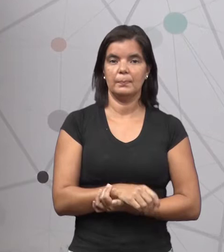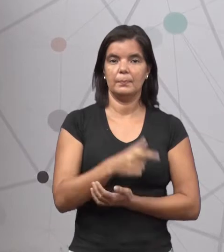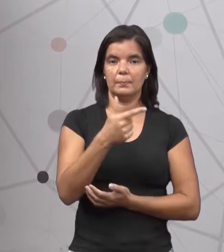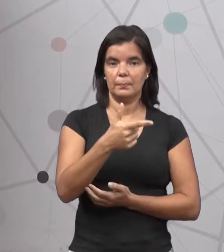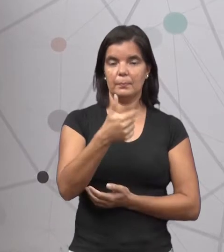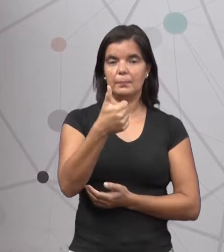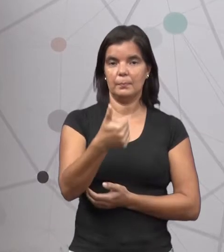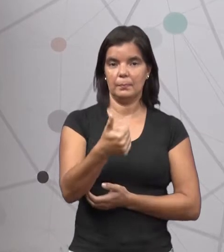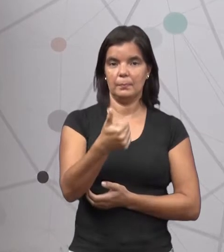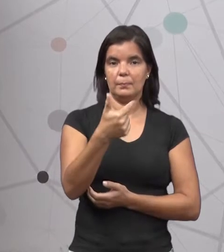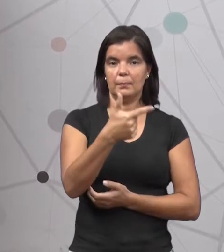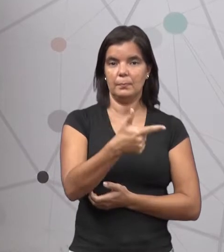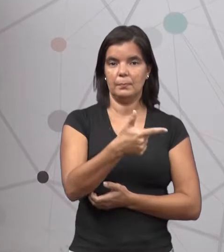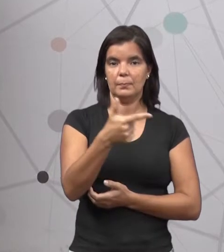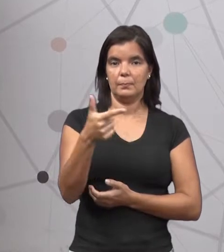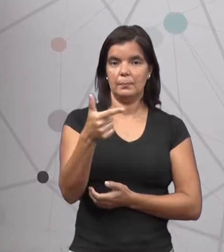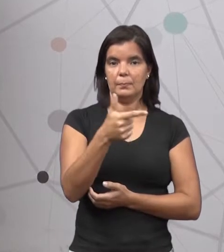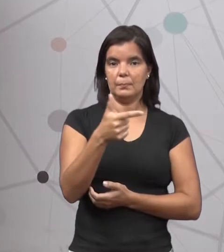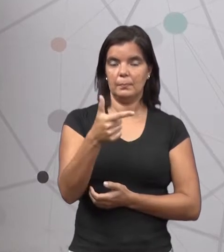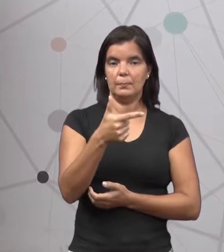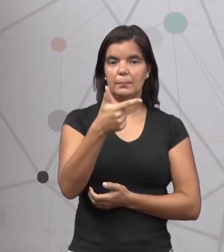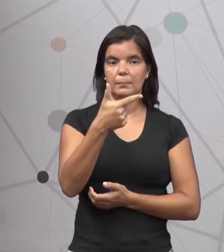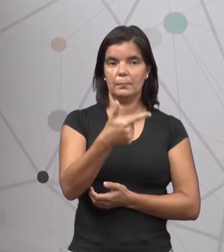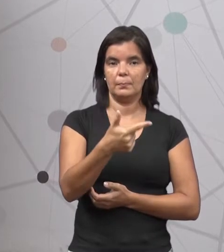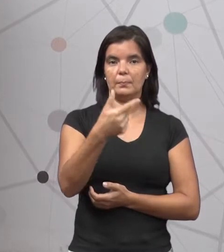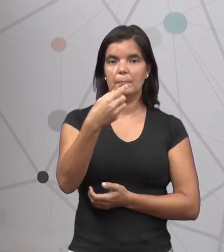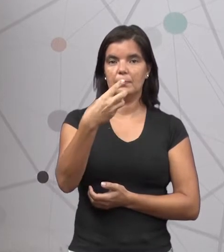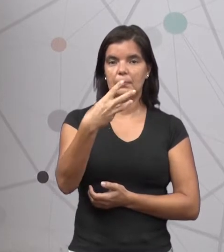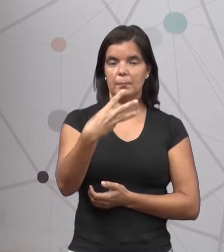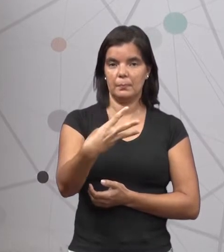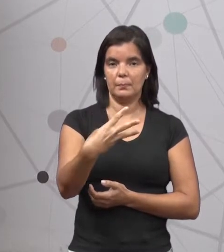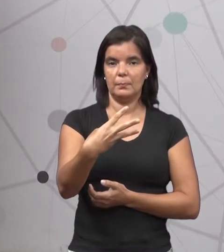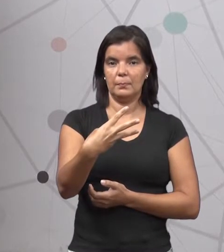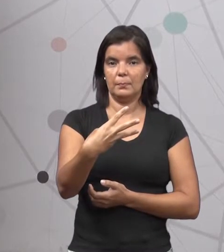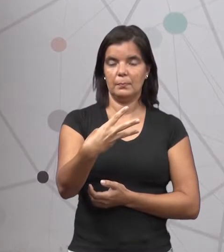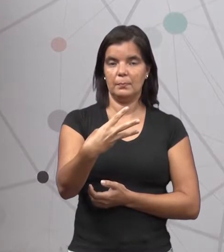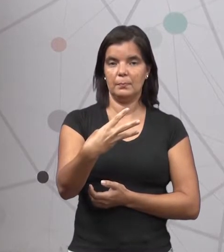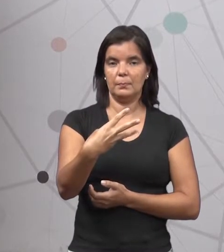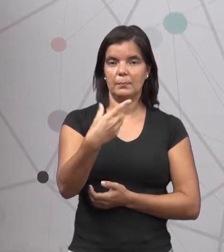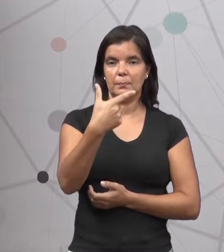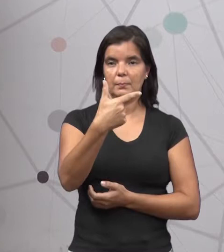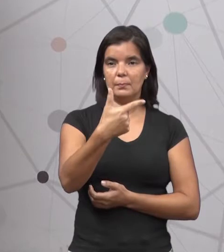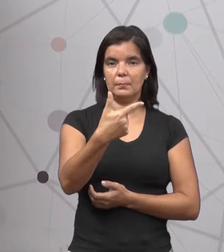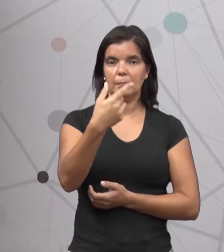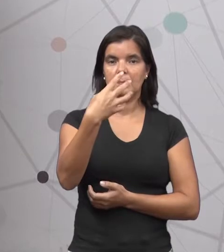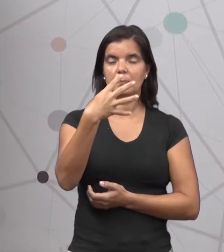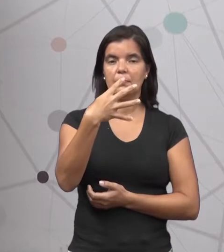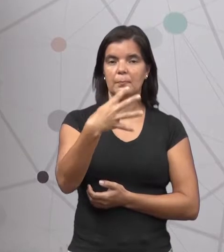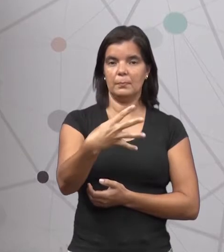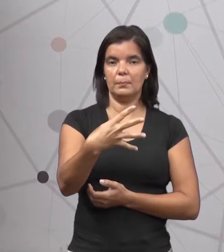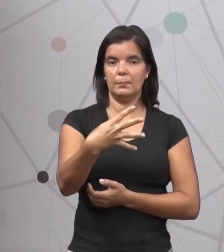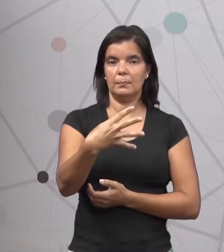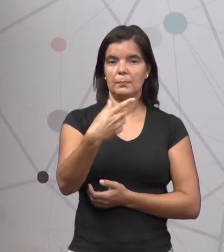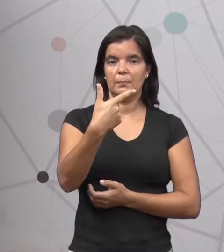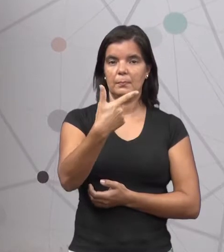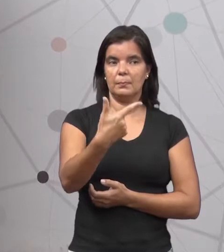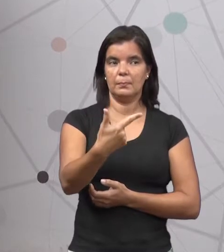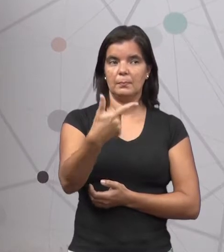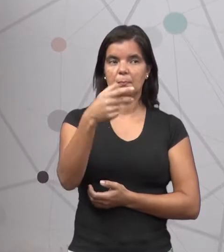21, 22, 23, 24,